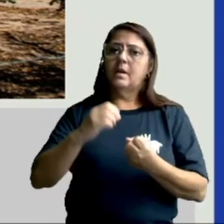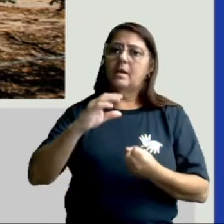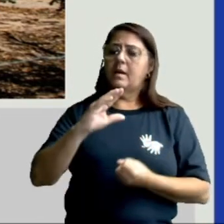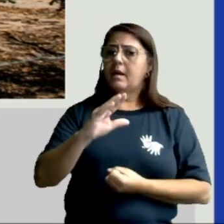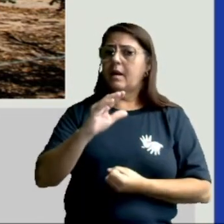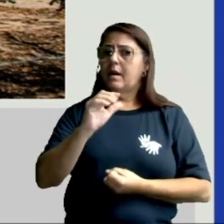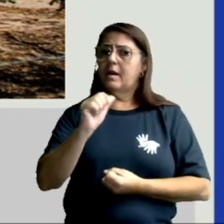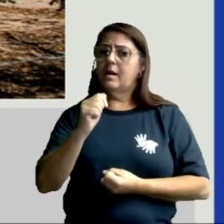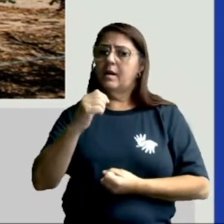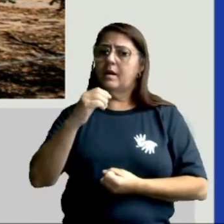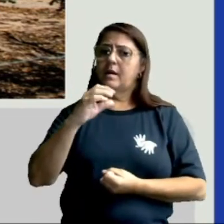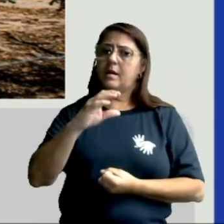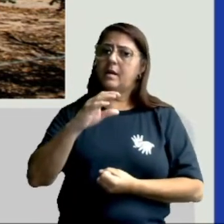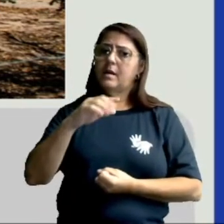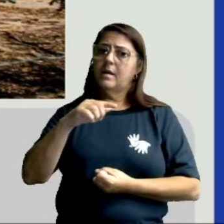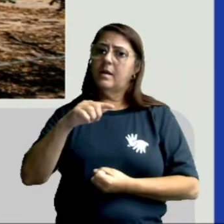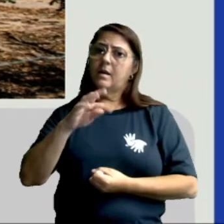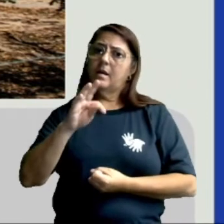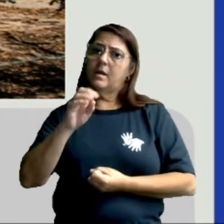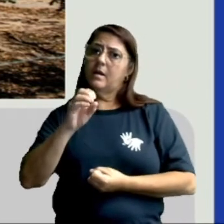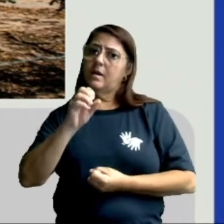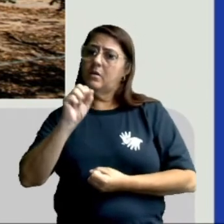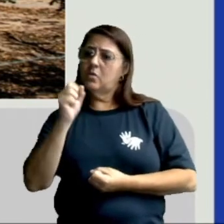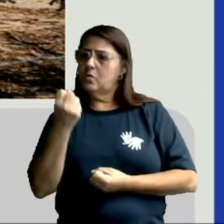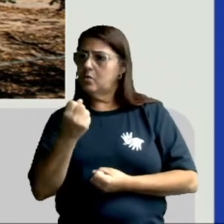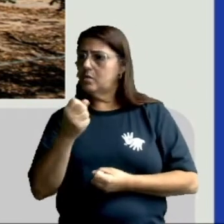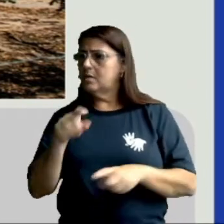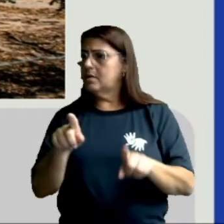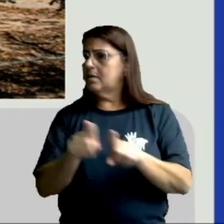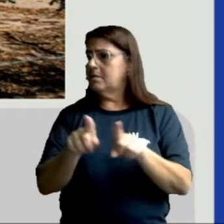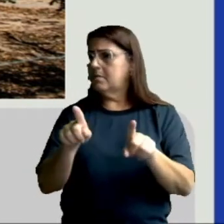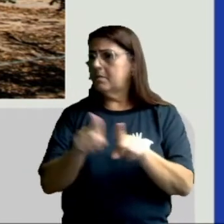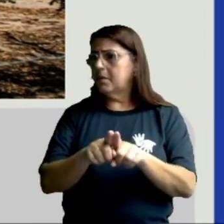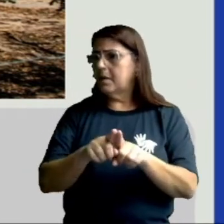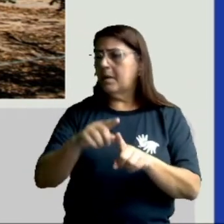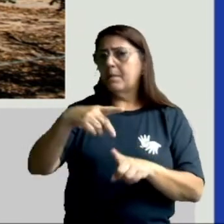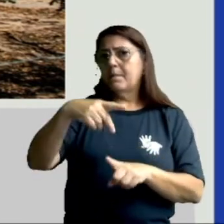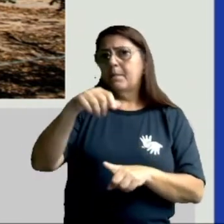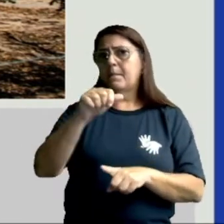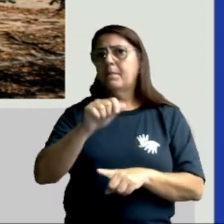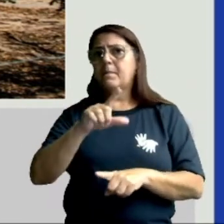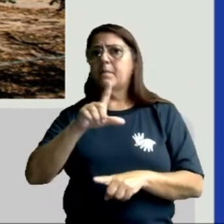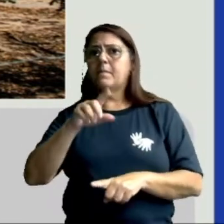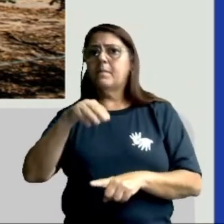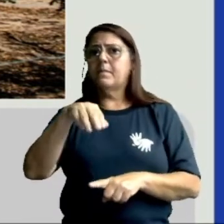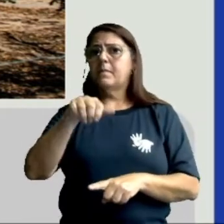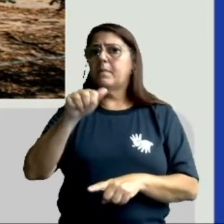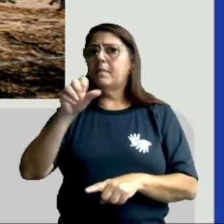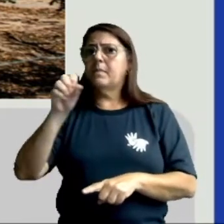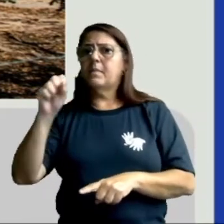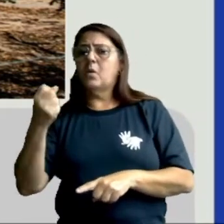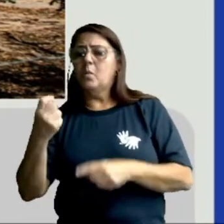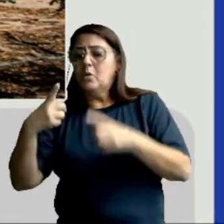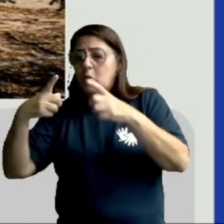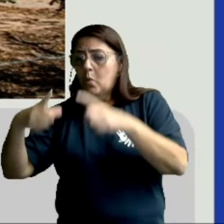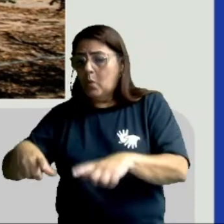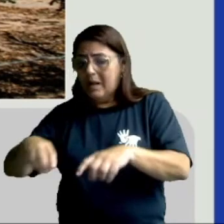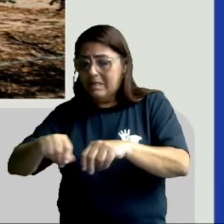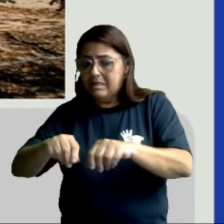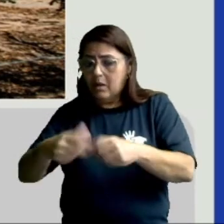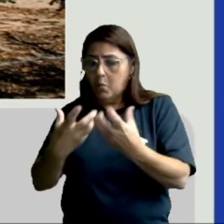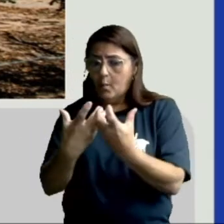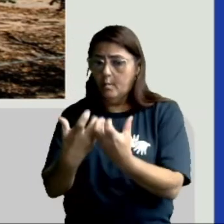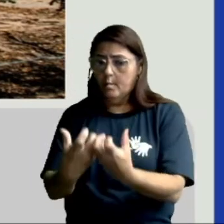cactos e das palmas. Olha aí a imagem dos cactos. Eles vivem em lugares bem secos,